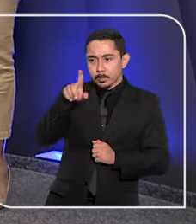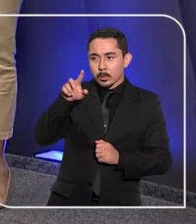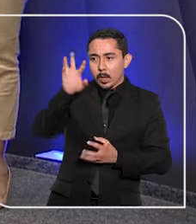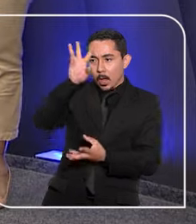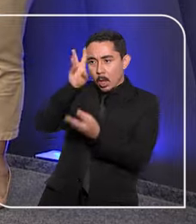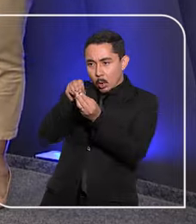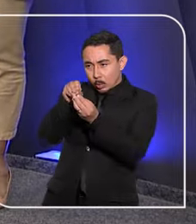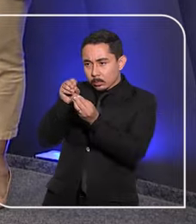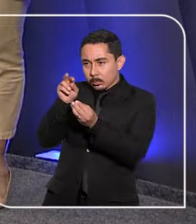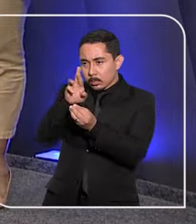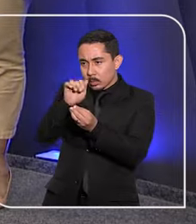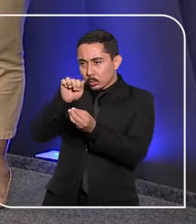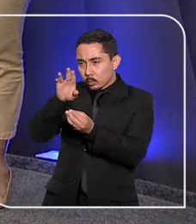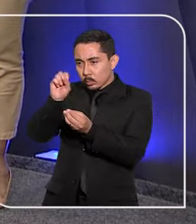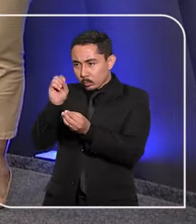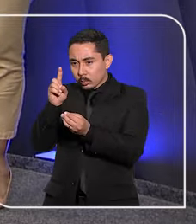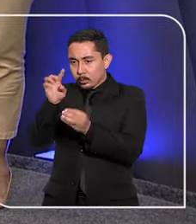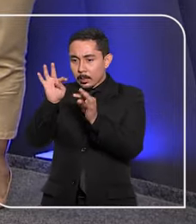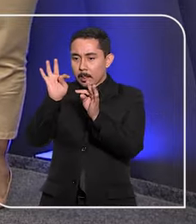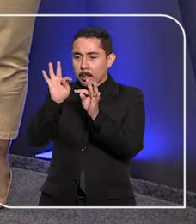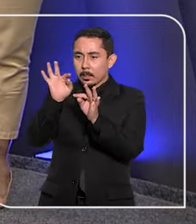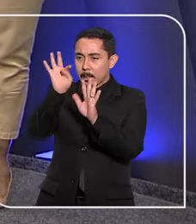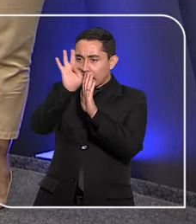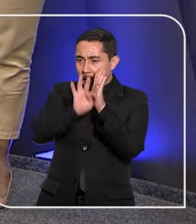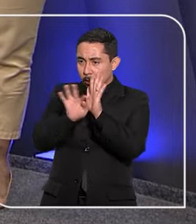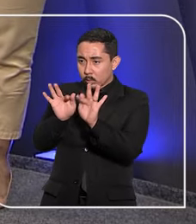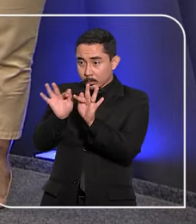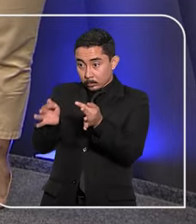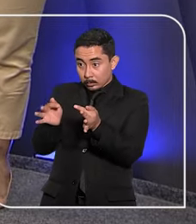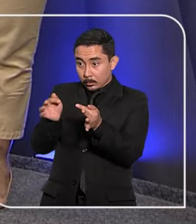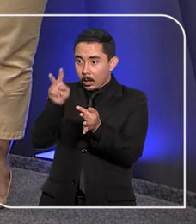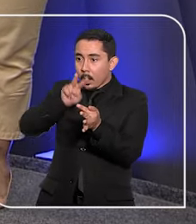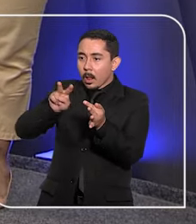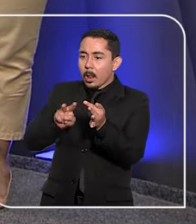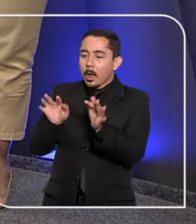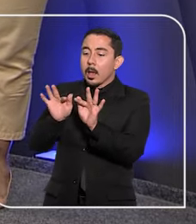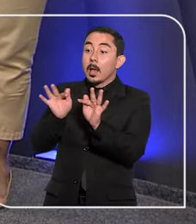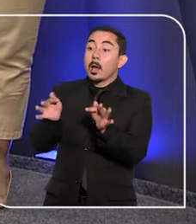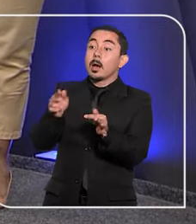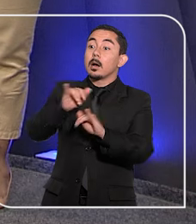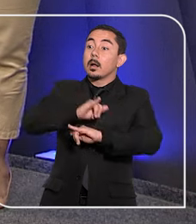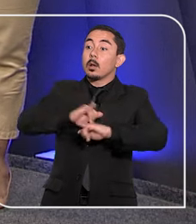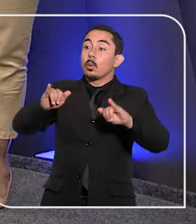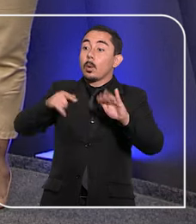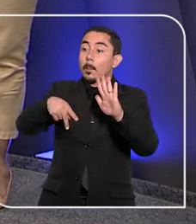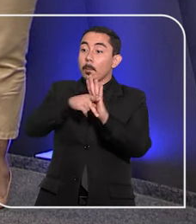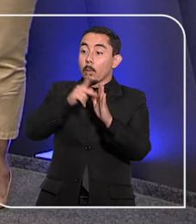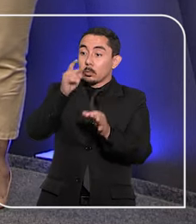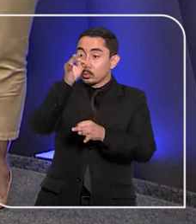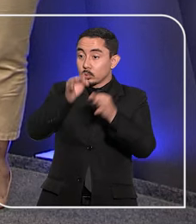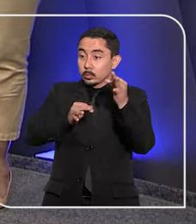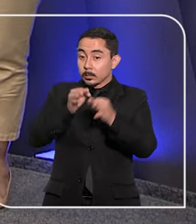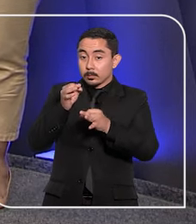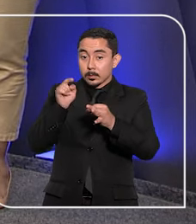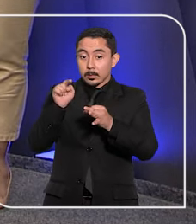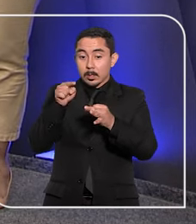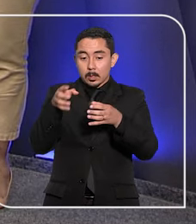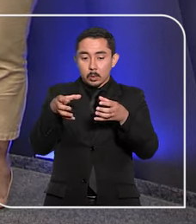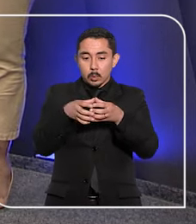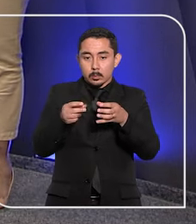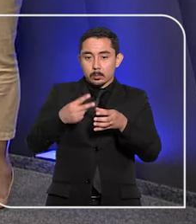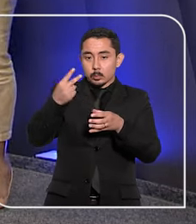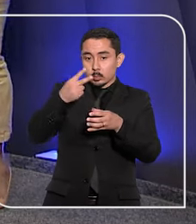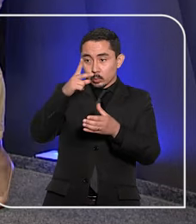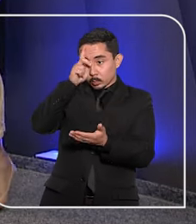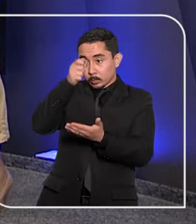clica na opção Resumo em texto simplificado e então pode ler uma versão mais simples da notícia sobre o julgamento em que